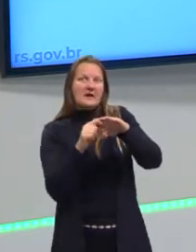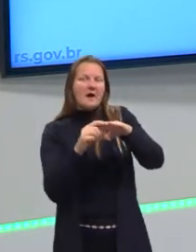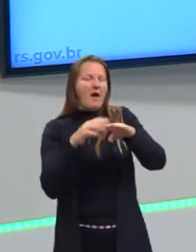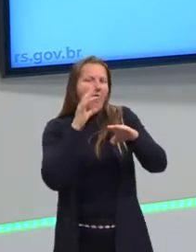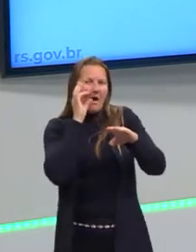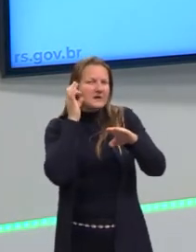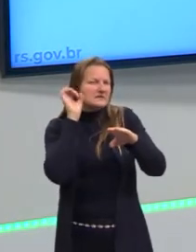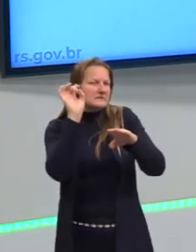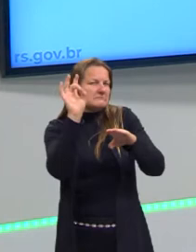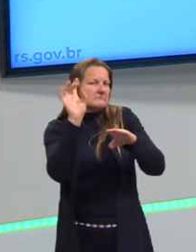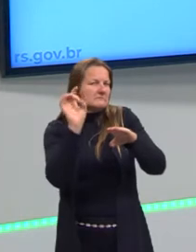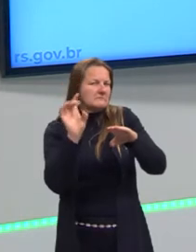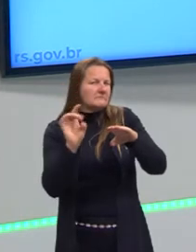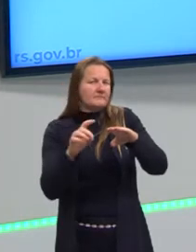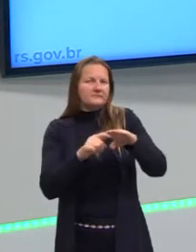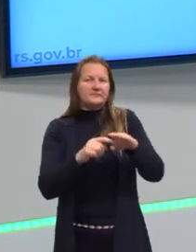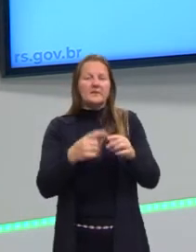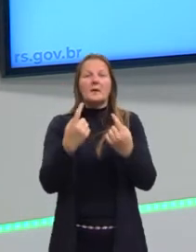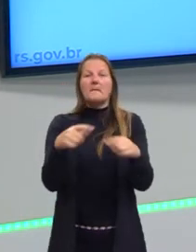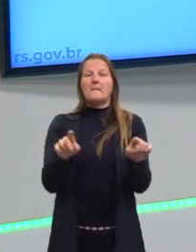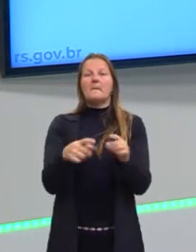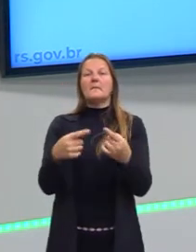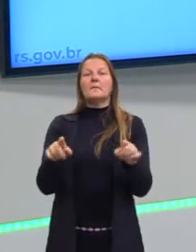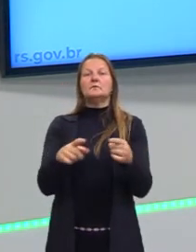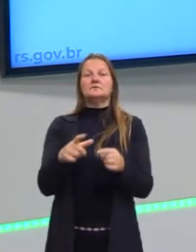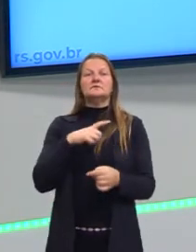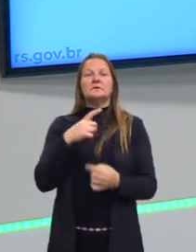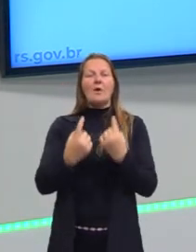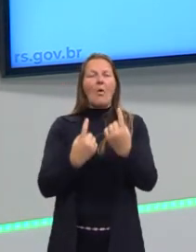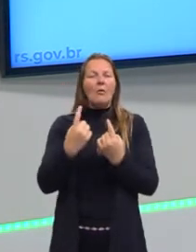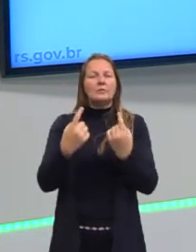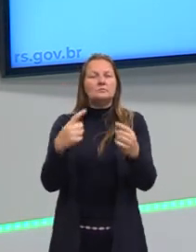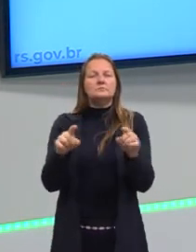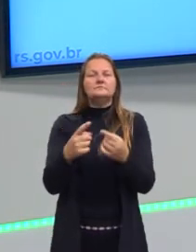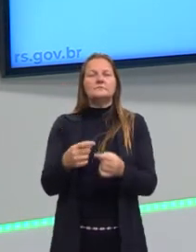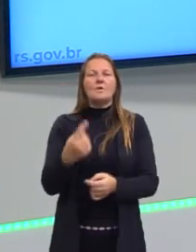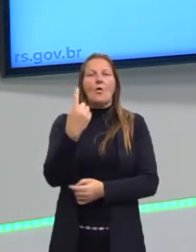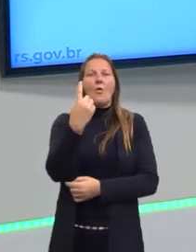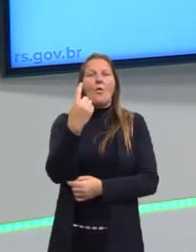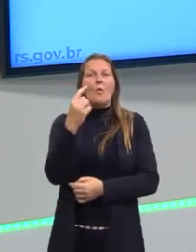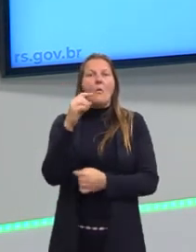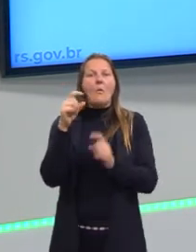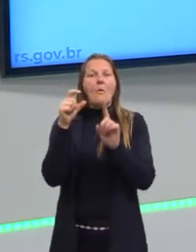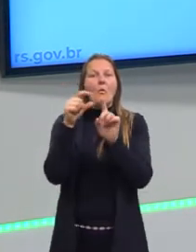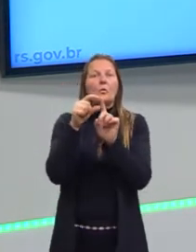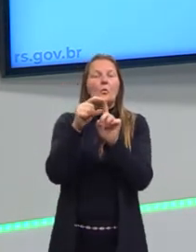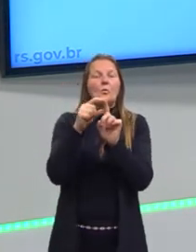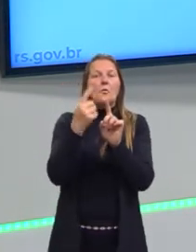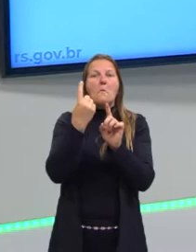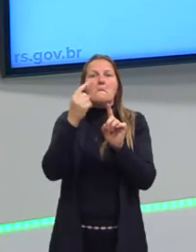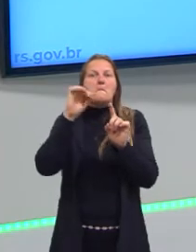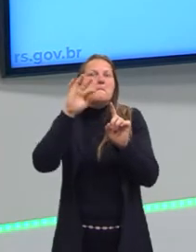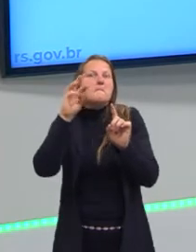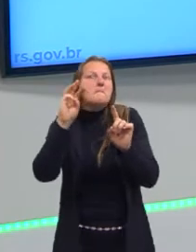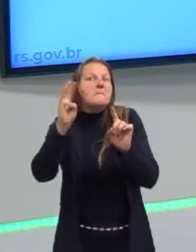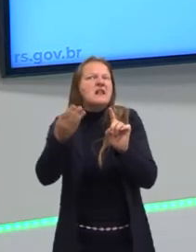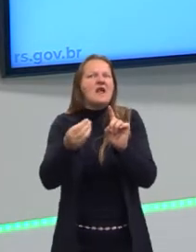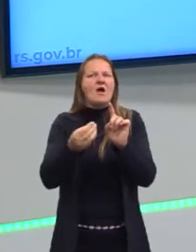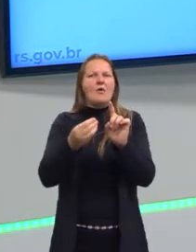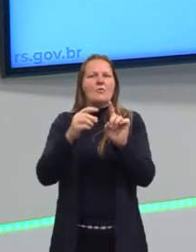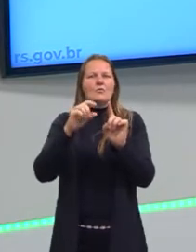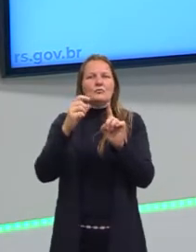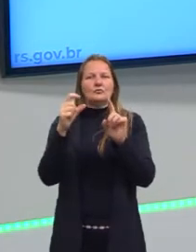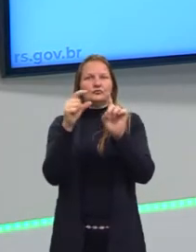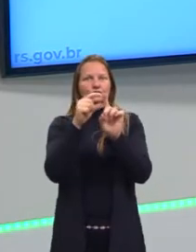para você que gosta de música, né? Os camaradas pagando quase um milhão de dólares por uma guitarra de alguém famoso. Esse é o